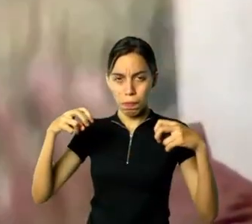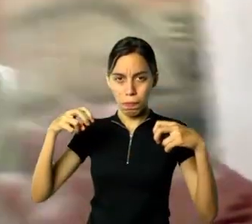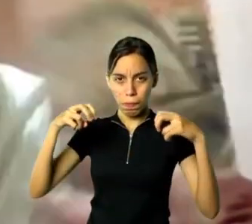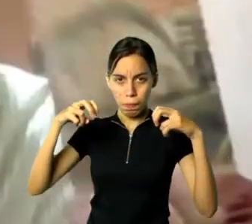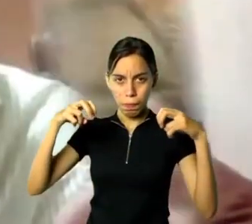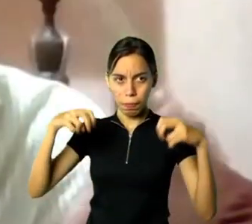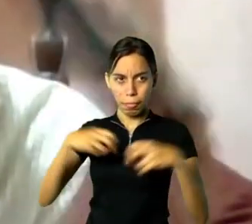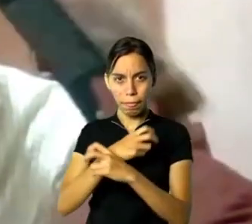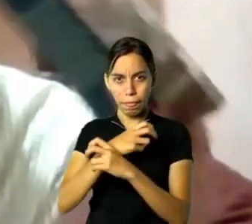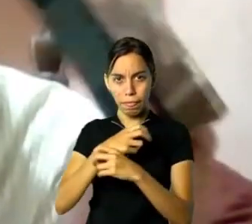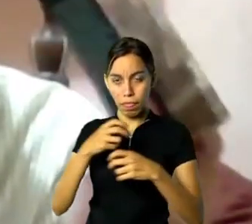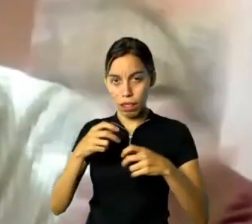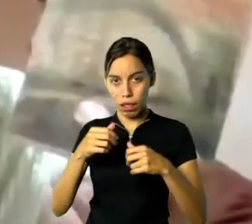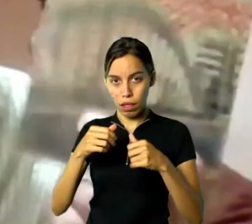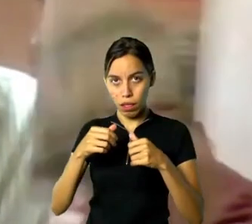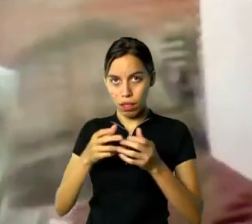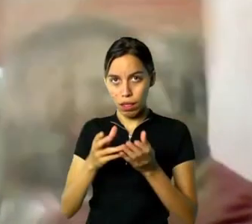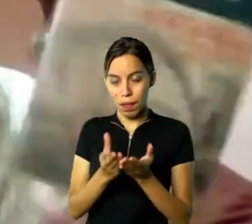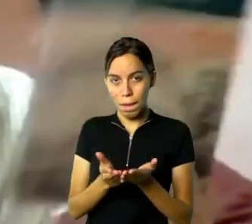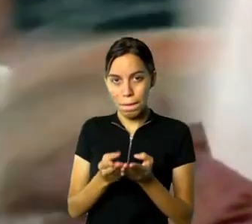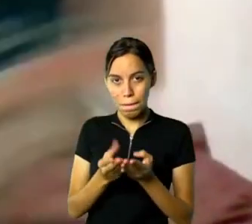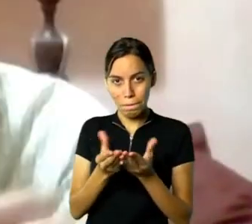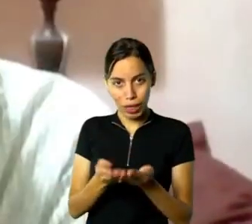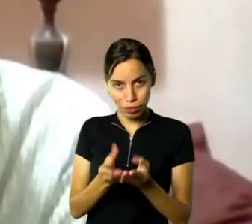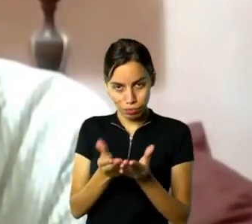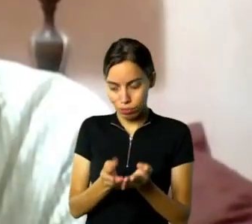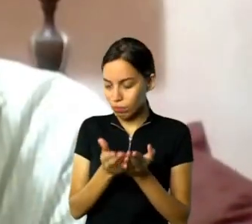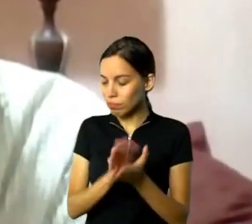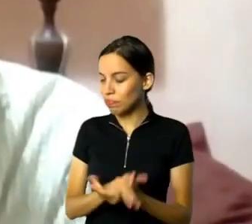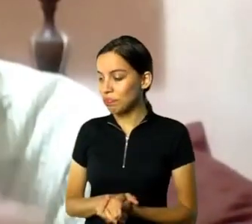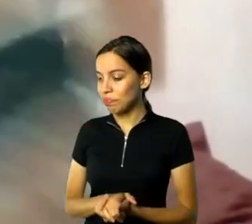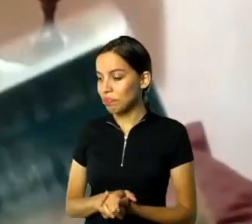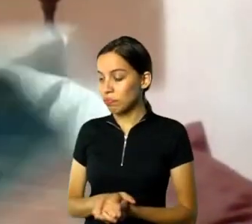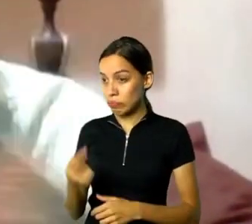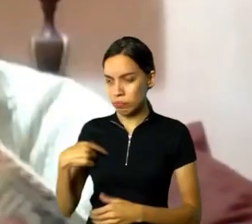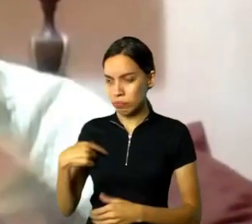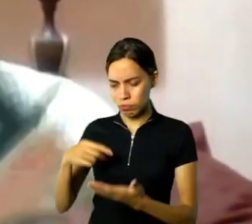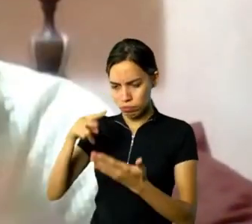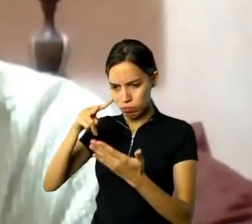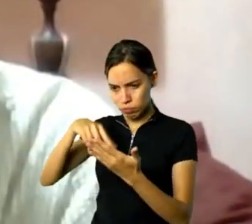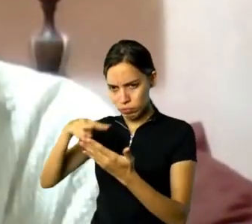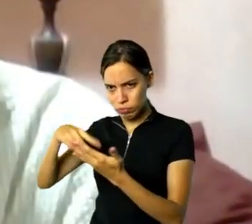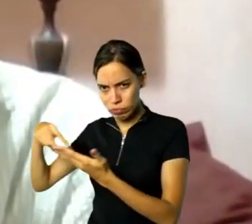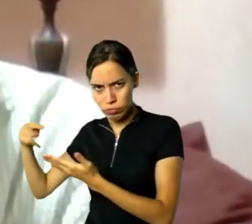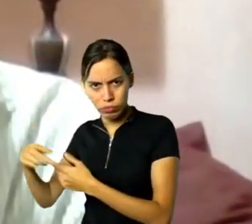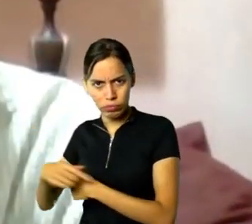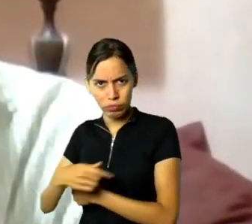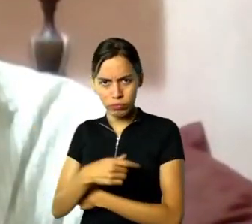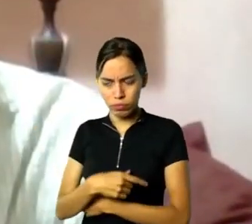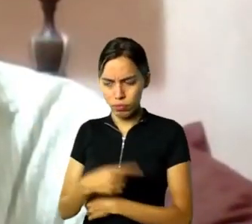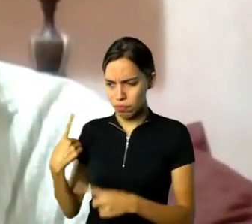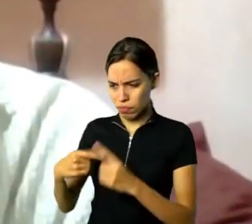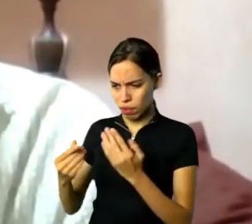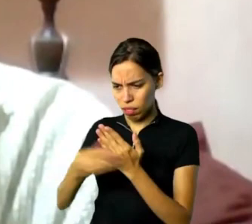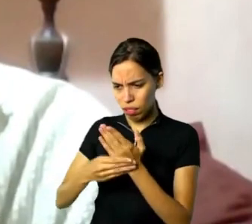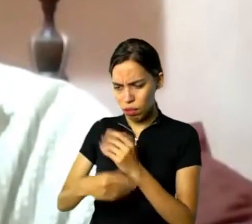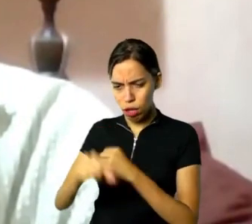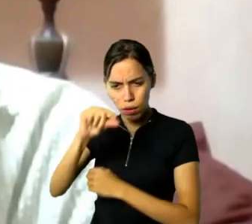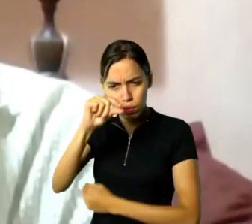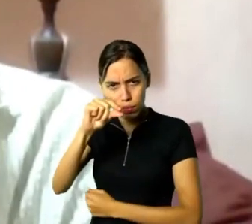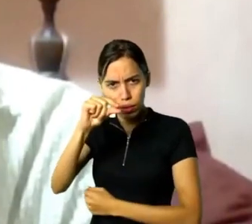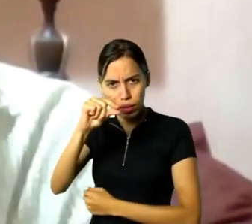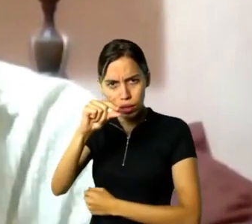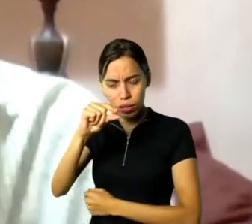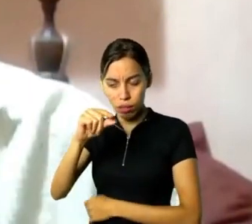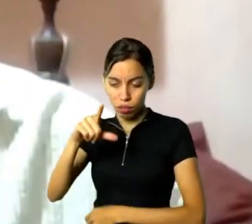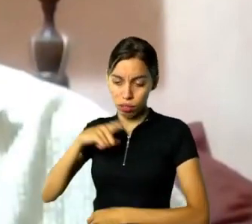livro desse dá para ler em uma noite, que ele é fininho, pequenininho. Mas deu para entender que, cara, tem escritor que é mais psicológico, tem escritor que é mais